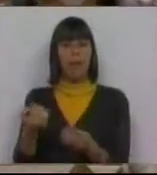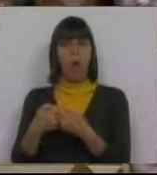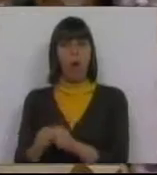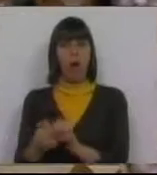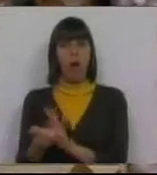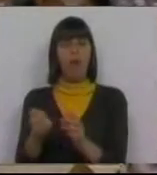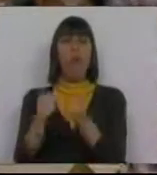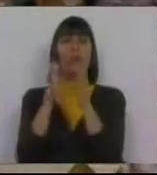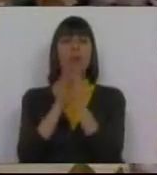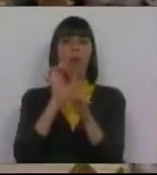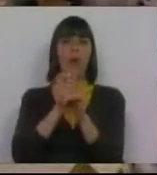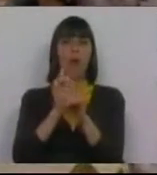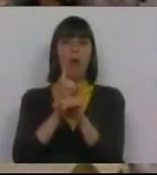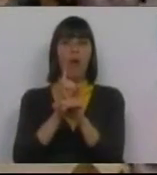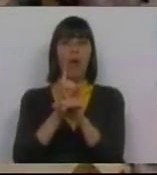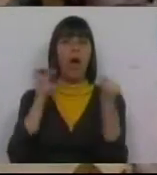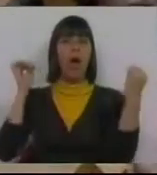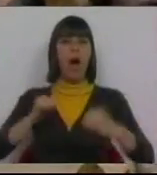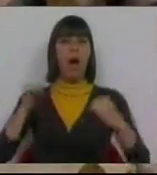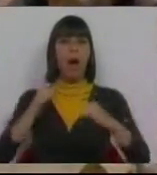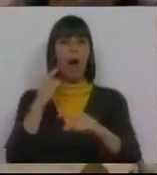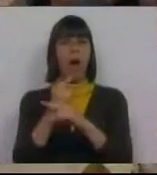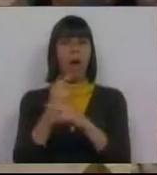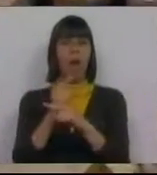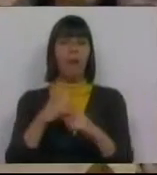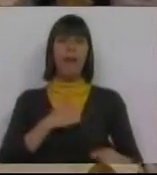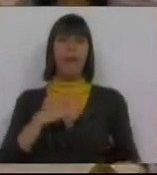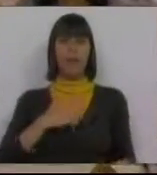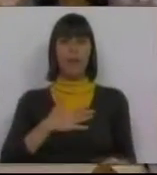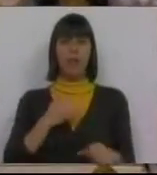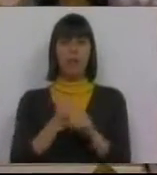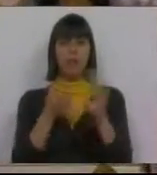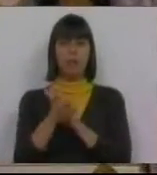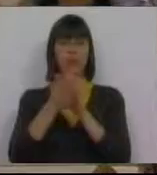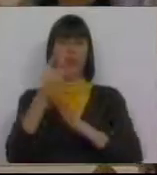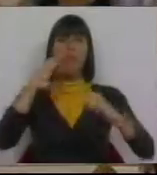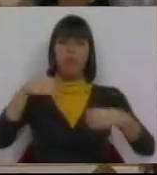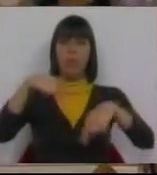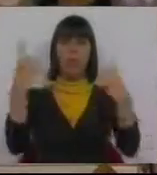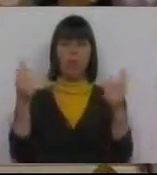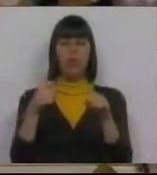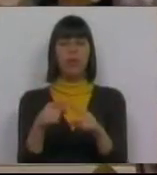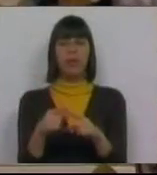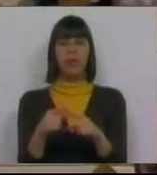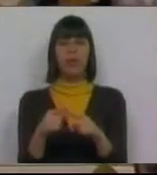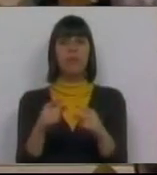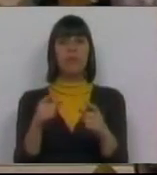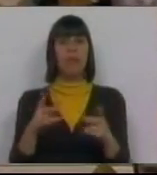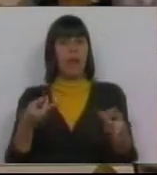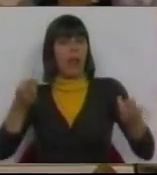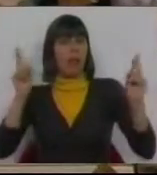todos os acordos de entidades empregadoras públicas que foram